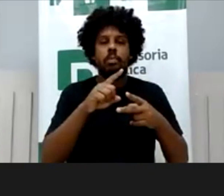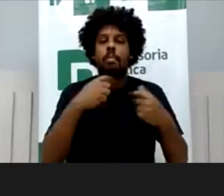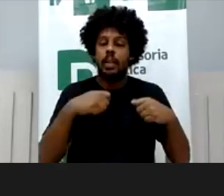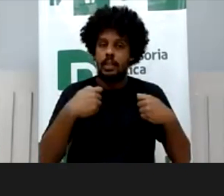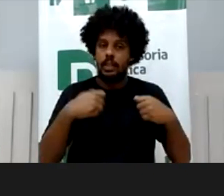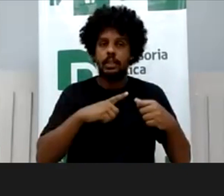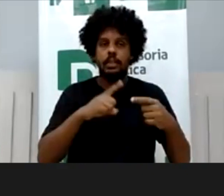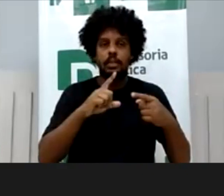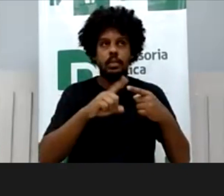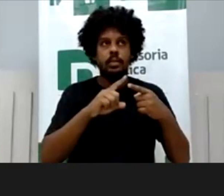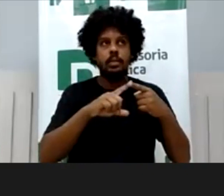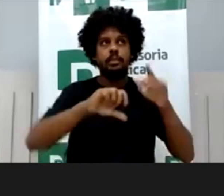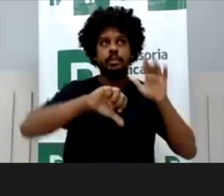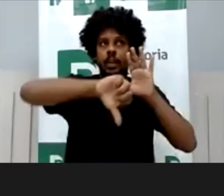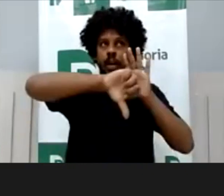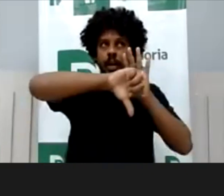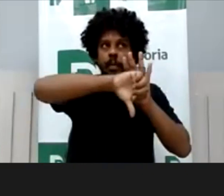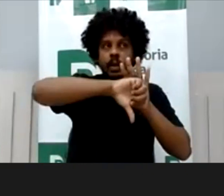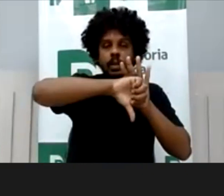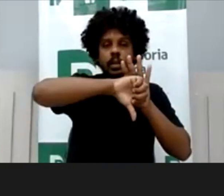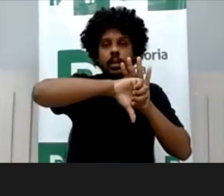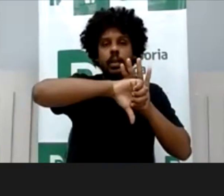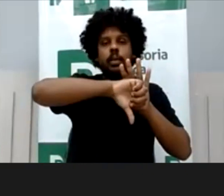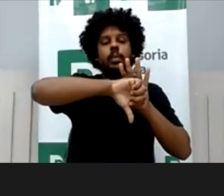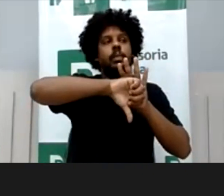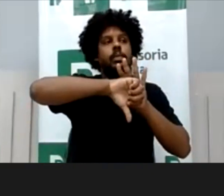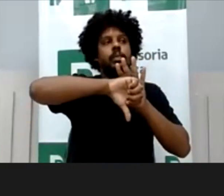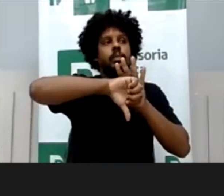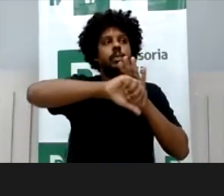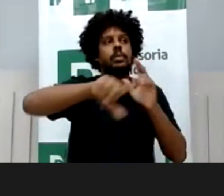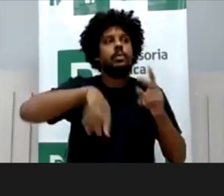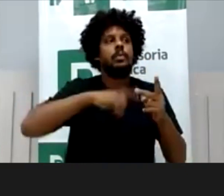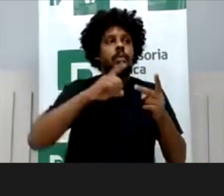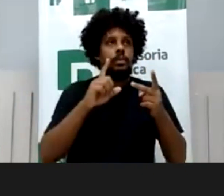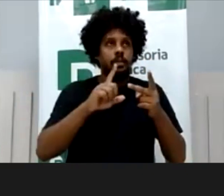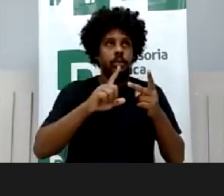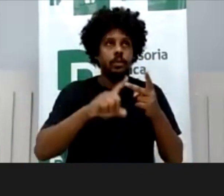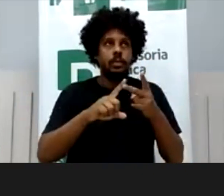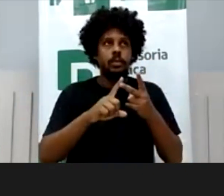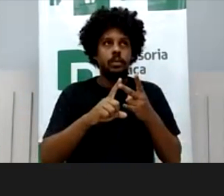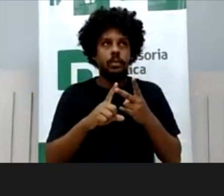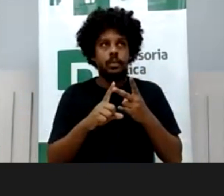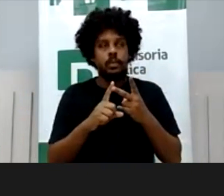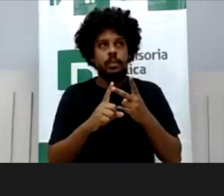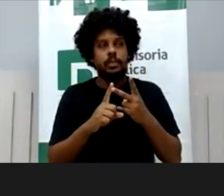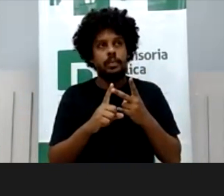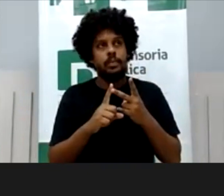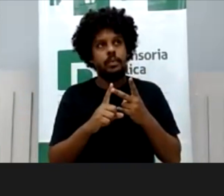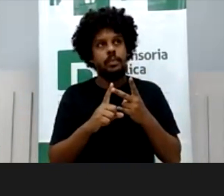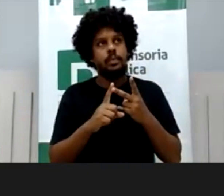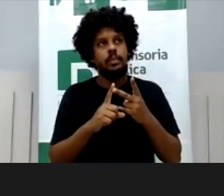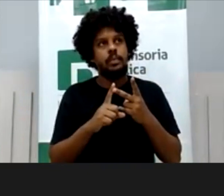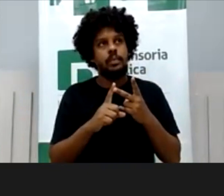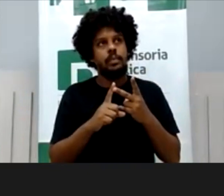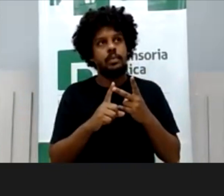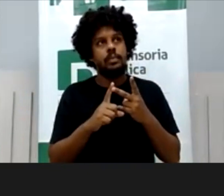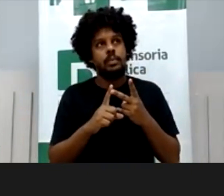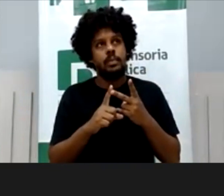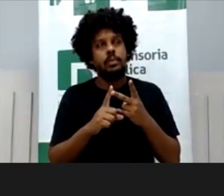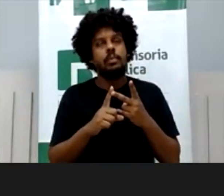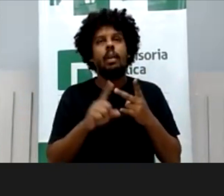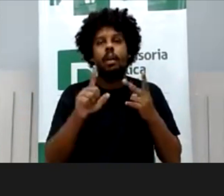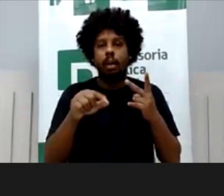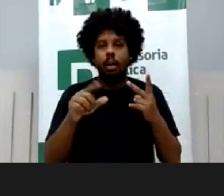sou a favor de nada que vá para a criminalização e outro, é, indo pelo caminho, sim, da